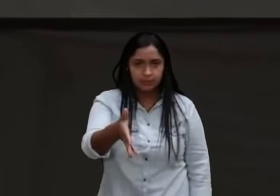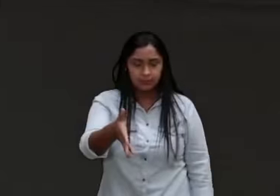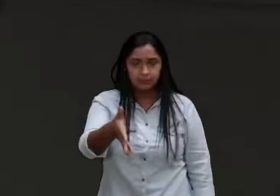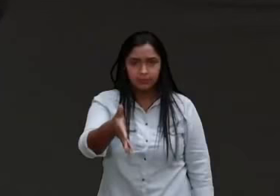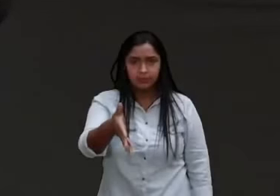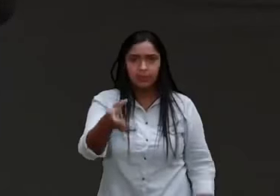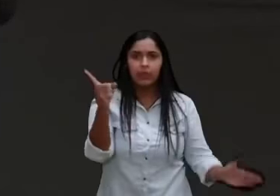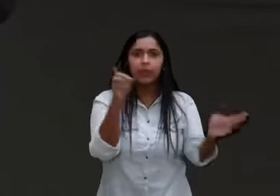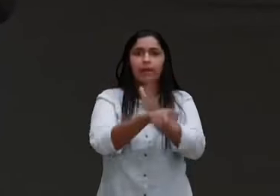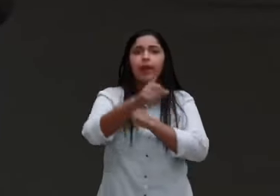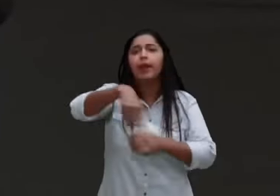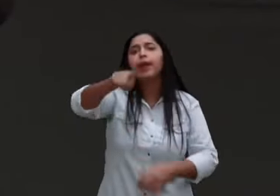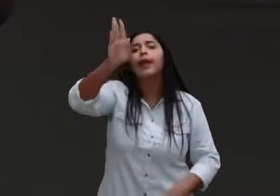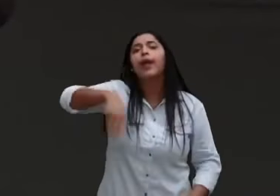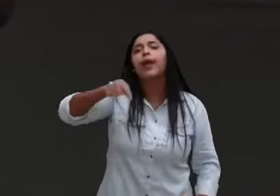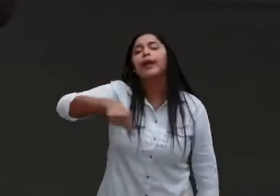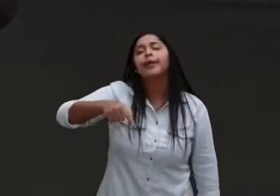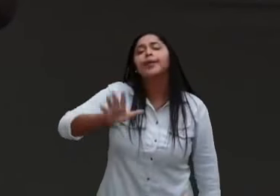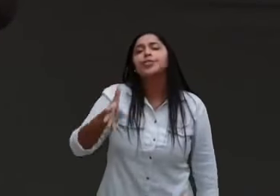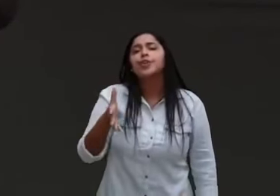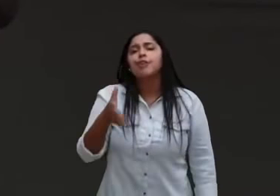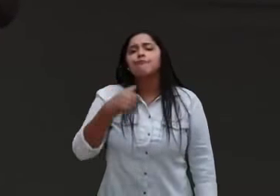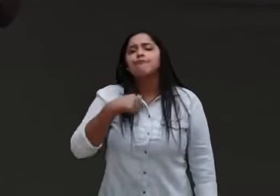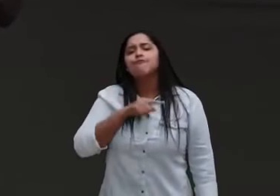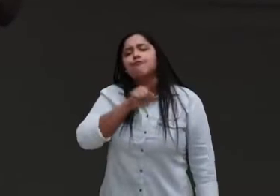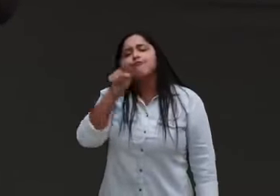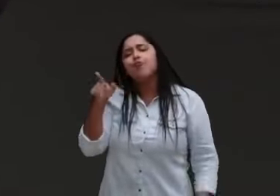já foi para a cama, com lágrima no olho?